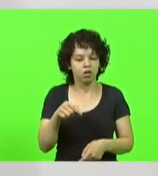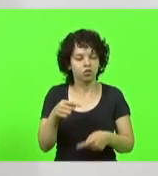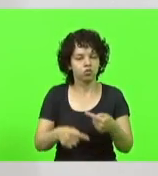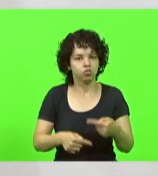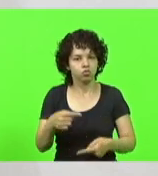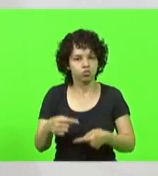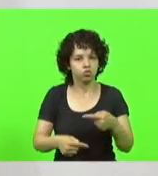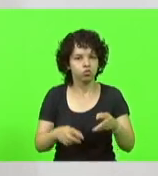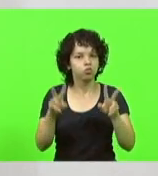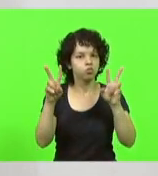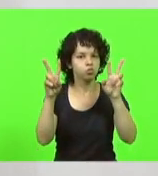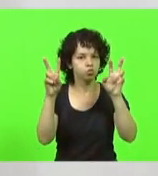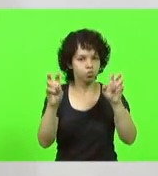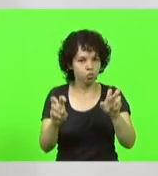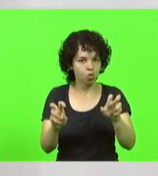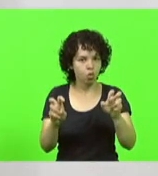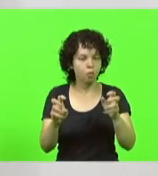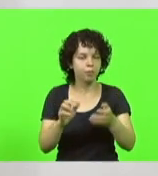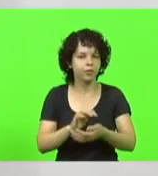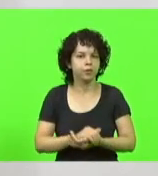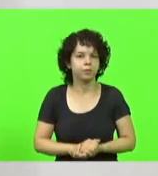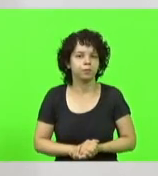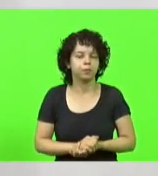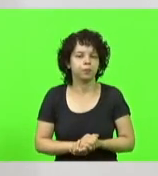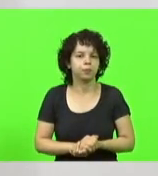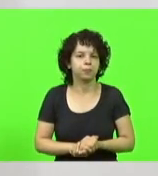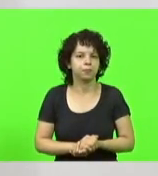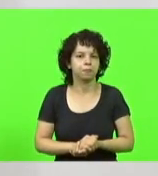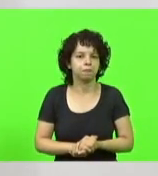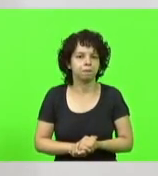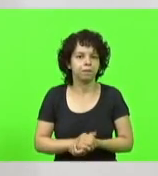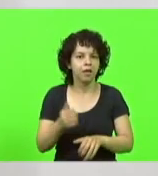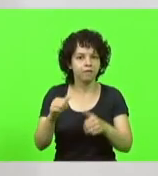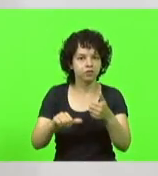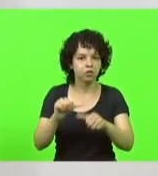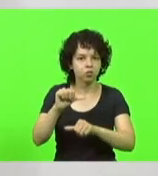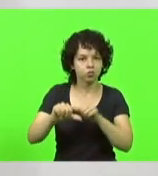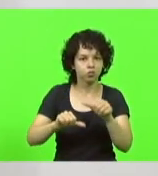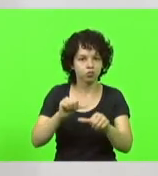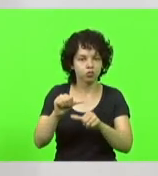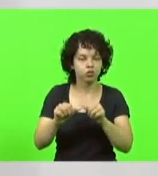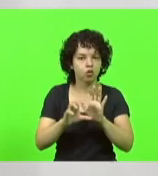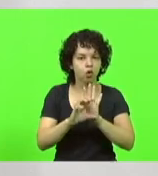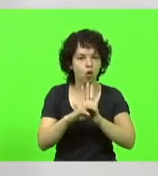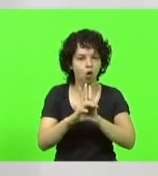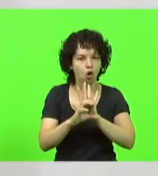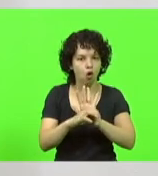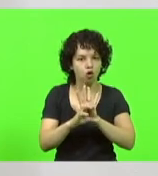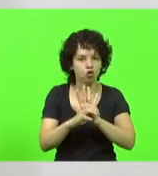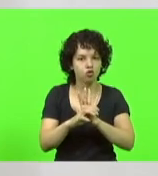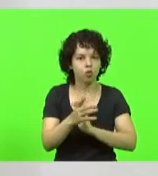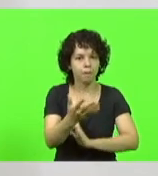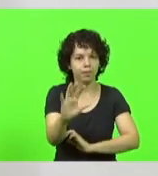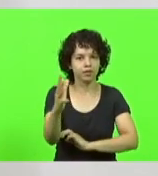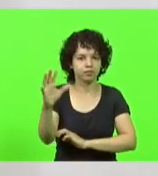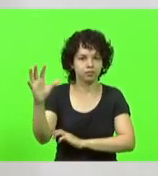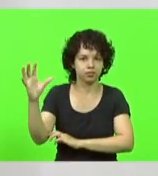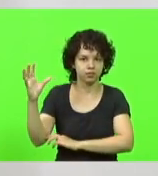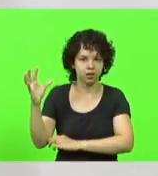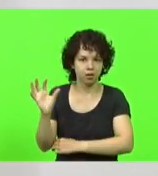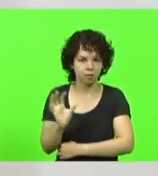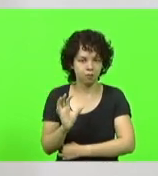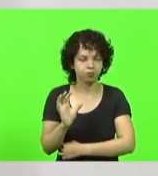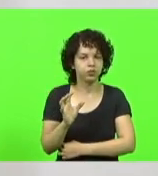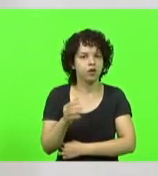a questão da revisão do Código Ambiental. Esse projeto é importante, está se debatendo, então,